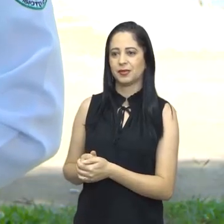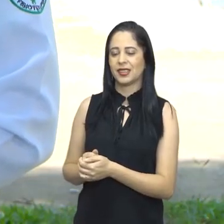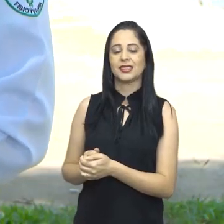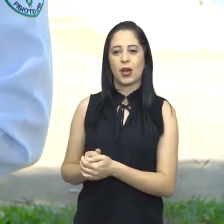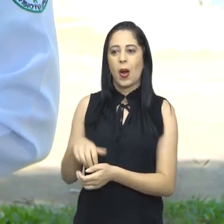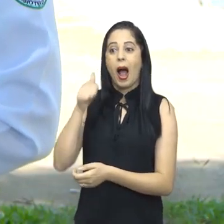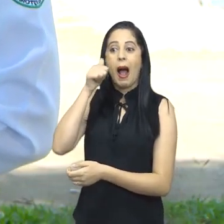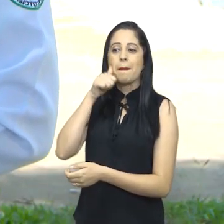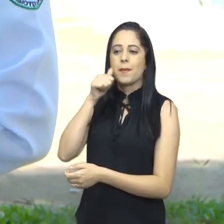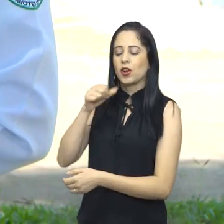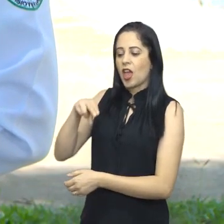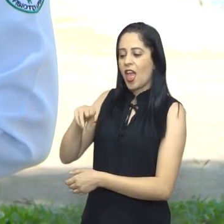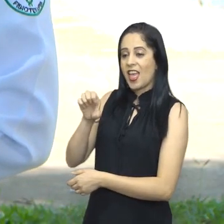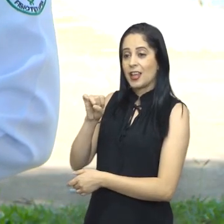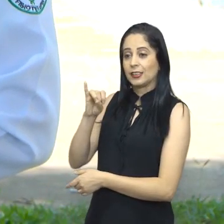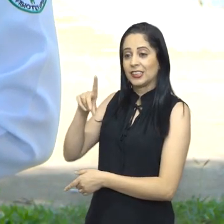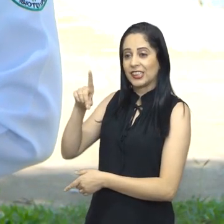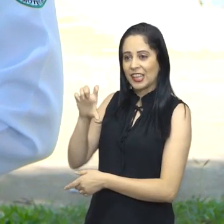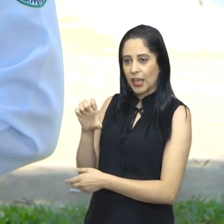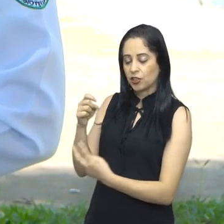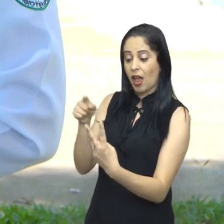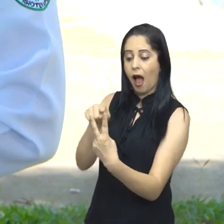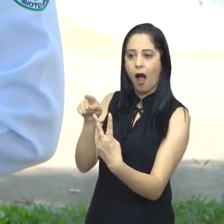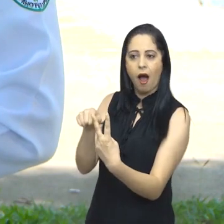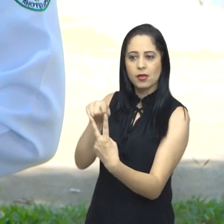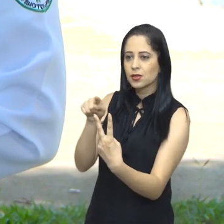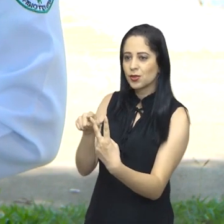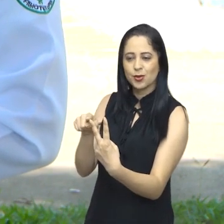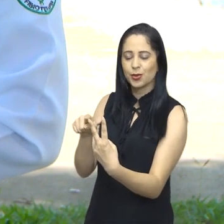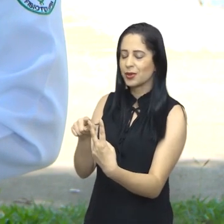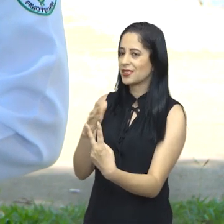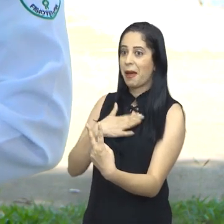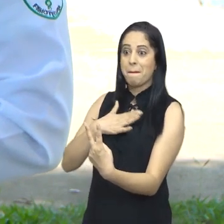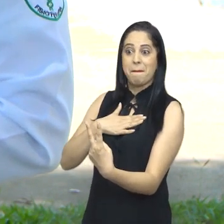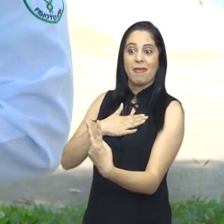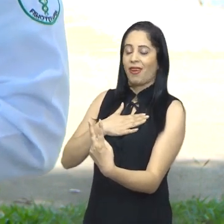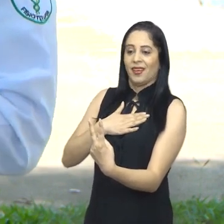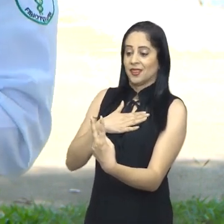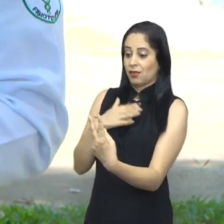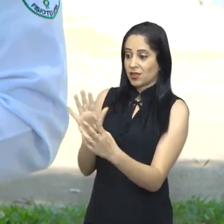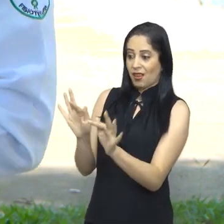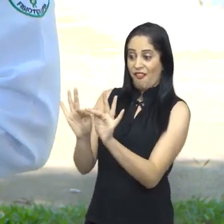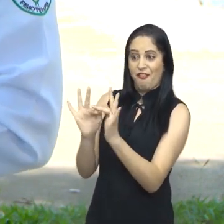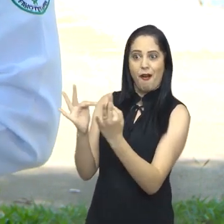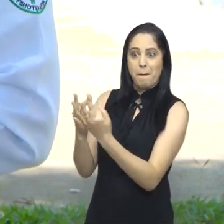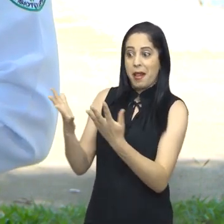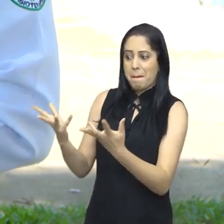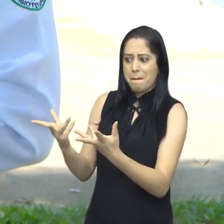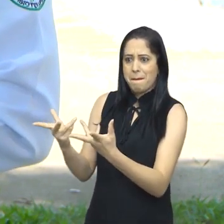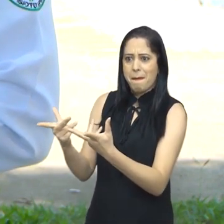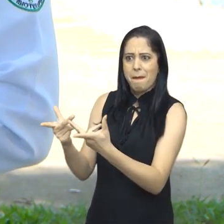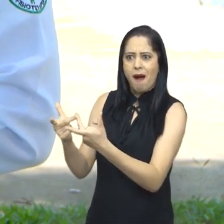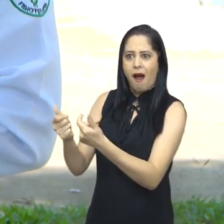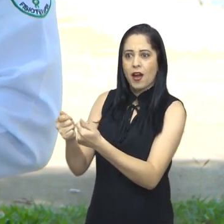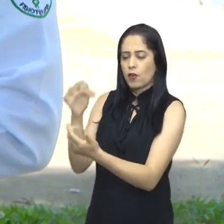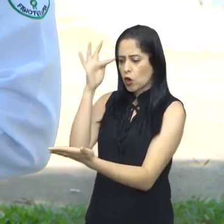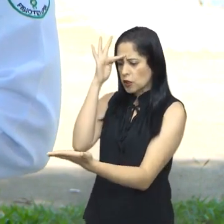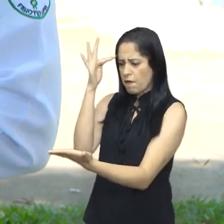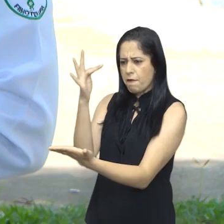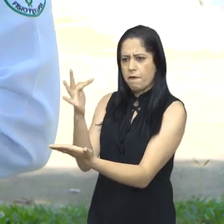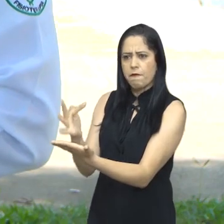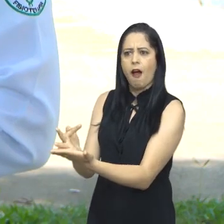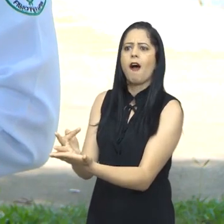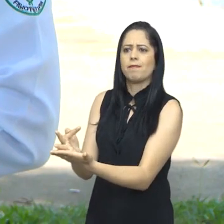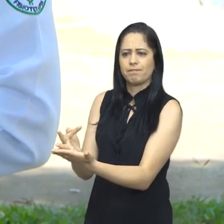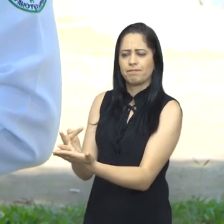A dona Neide e a Natália foram uma família fantástica, né? Assim, de uma fé